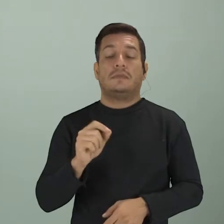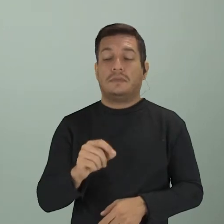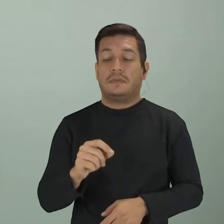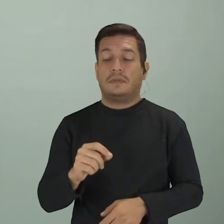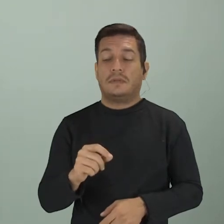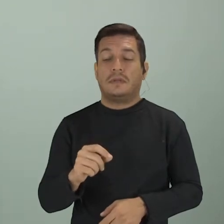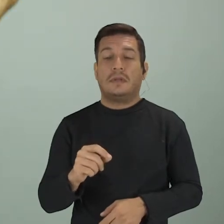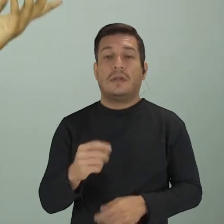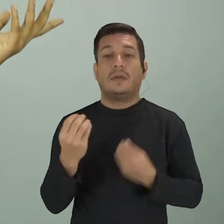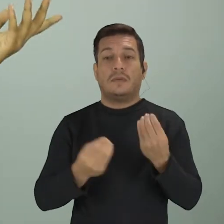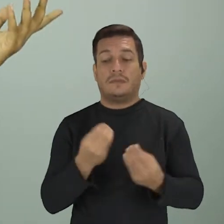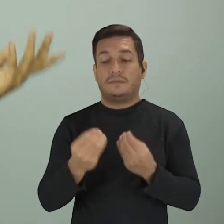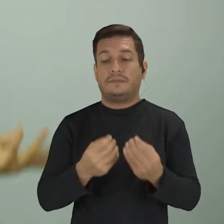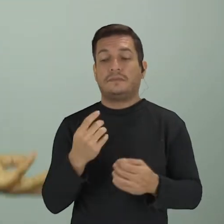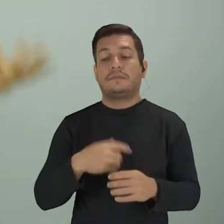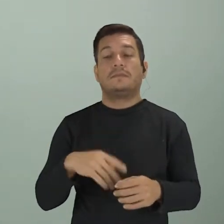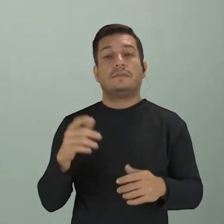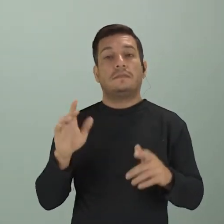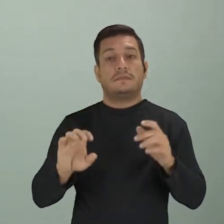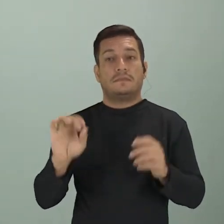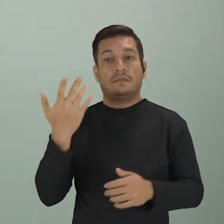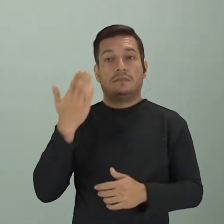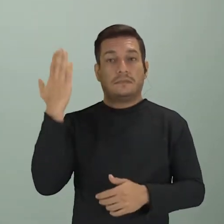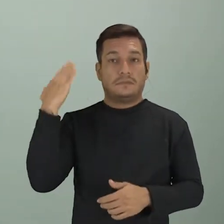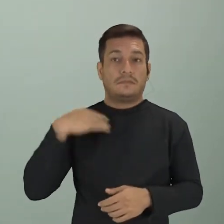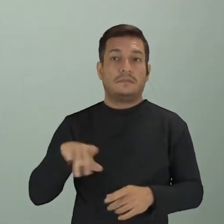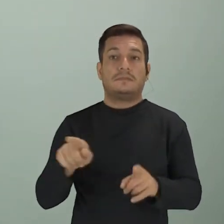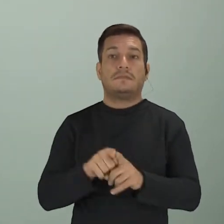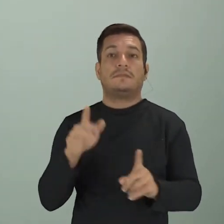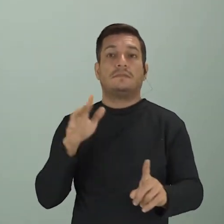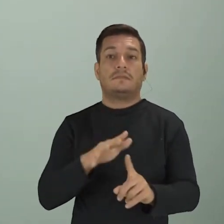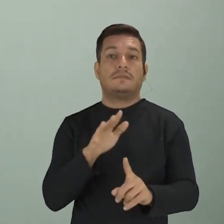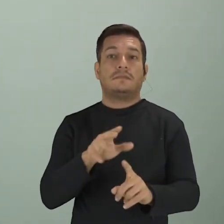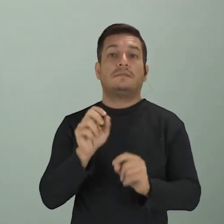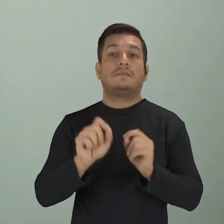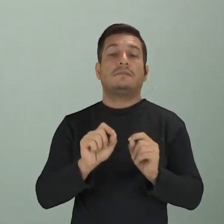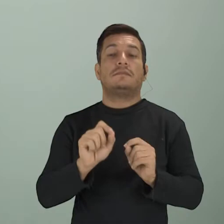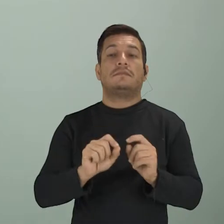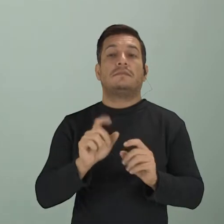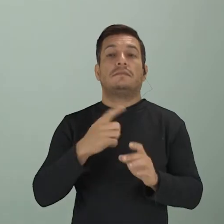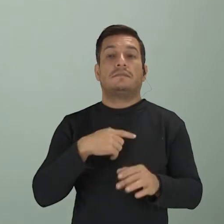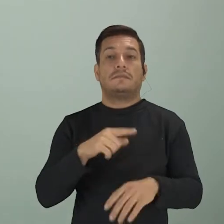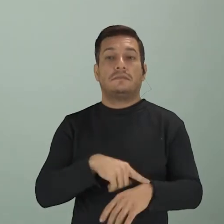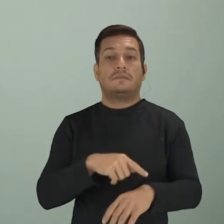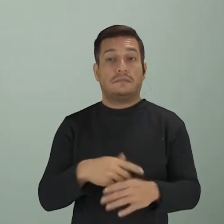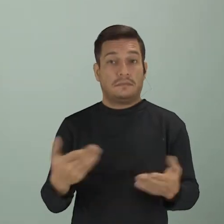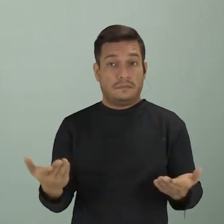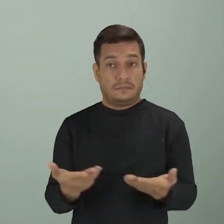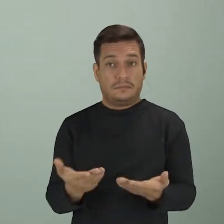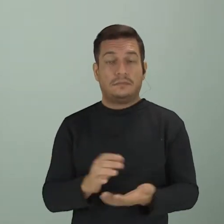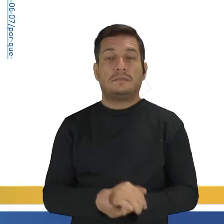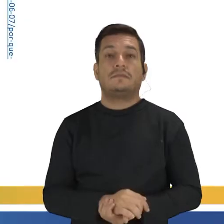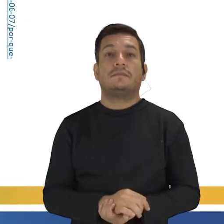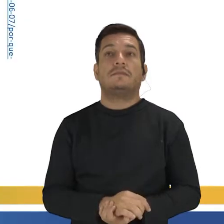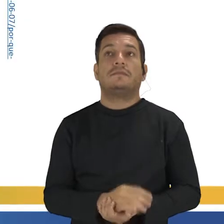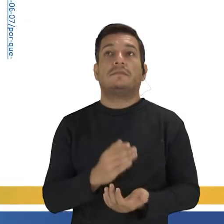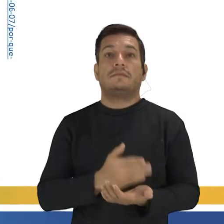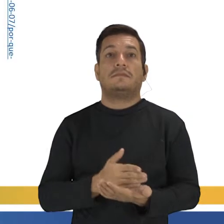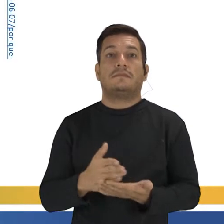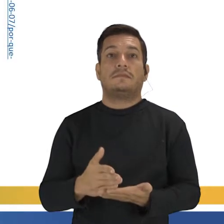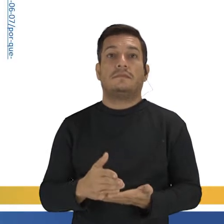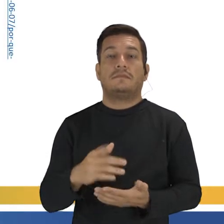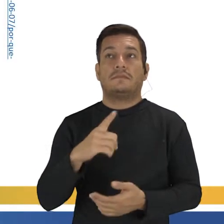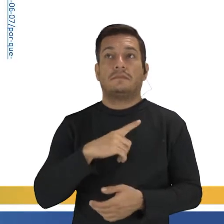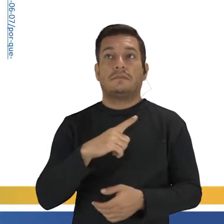como as questões do passado, elas acabaram influenciando aí, então, o momento atual. Para começar,